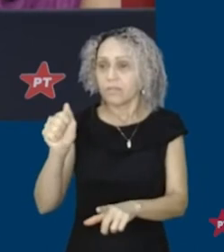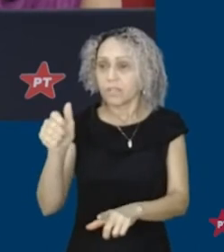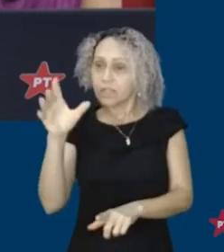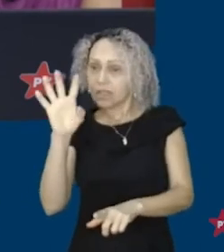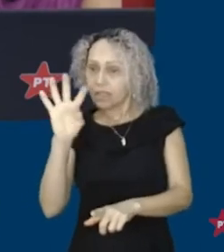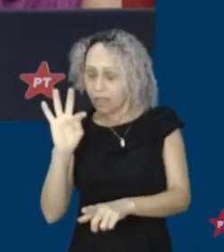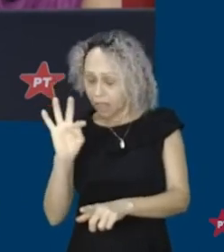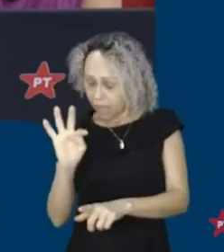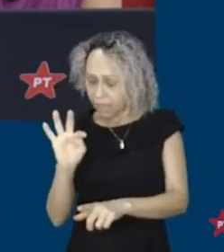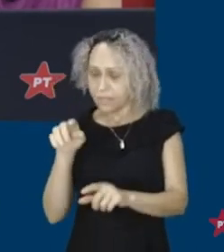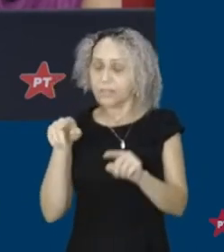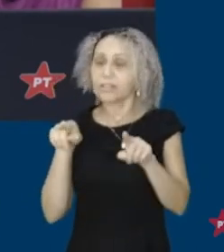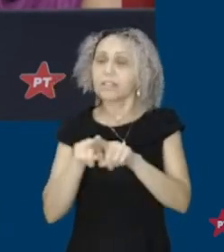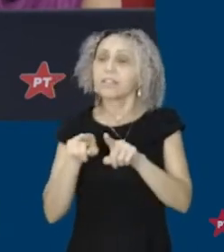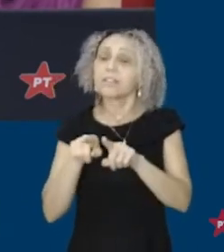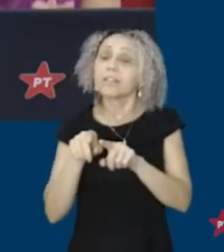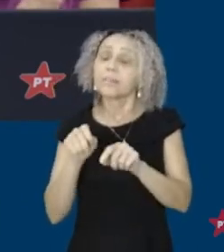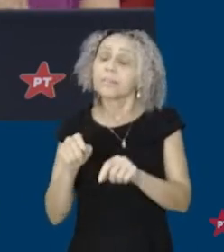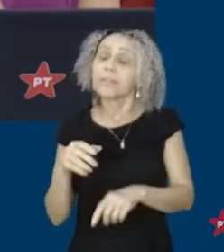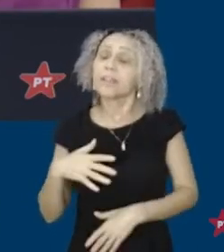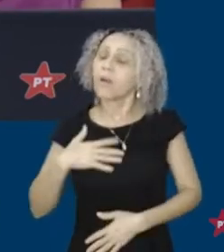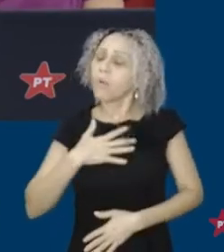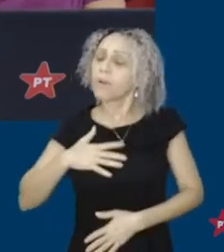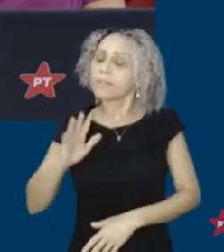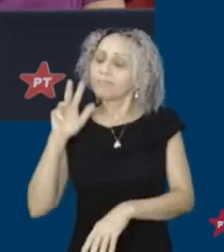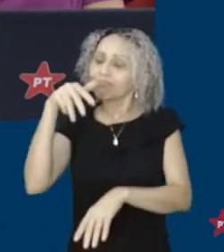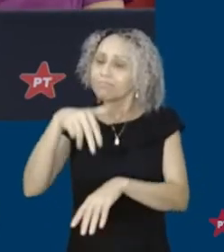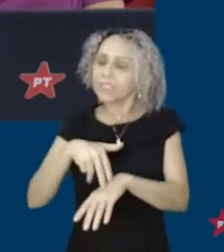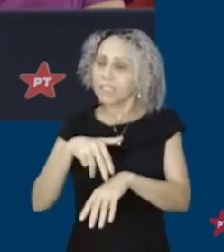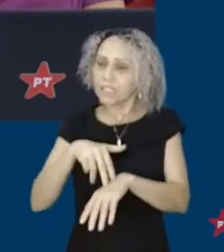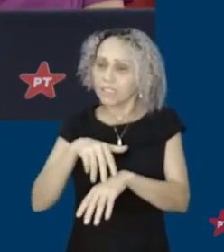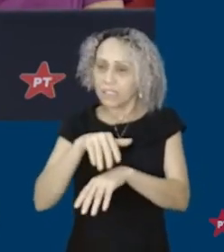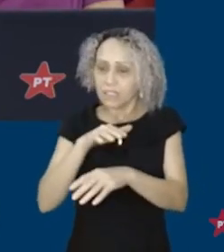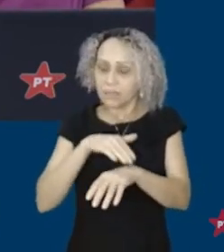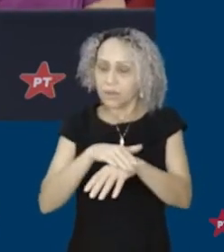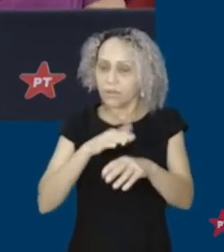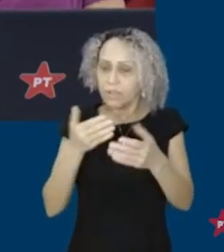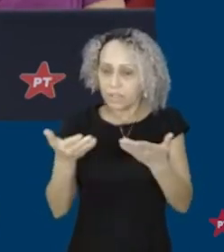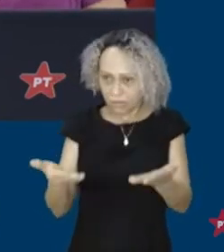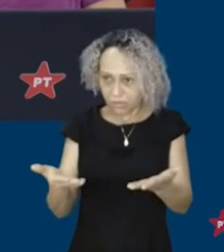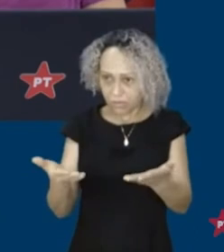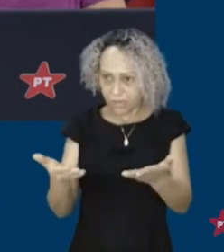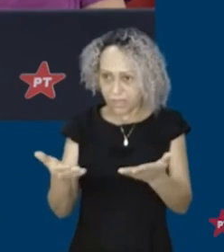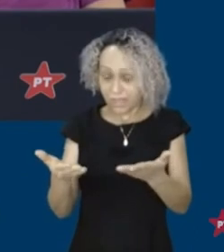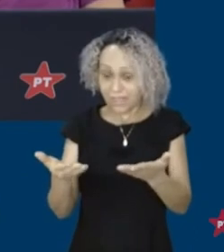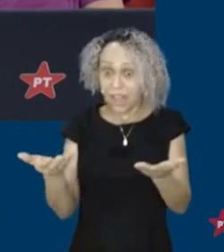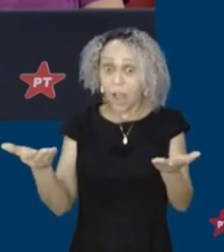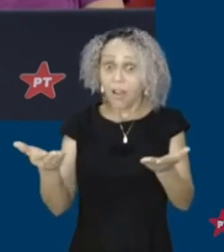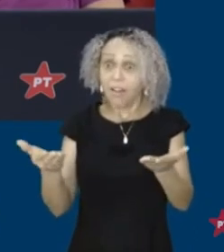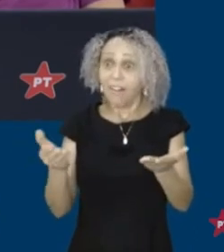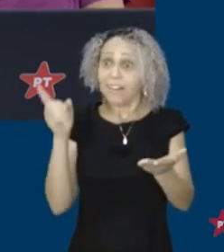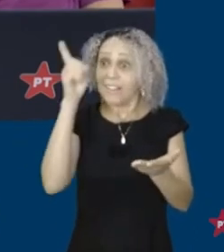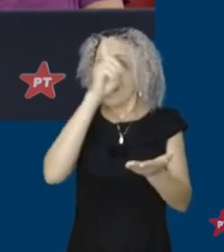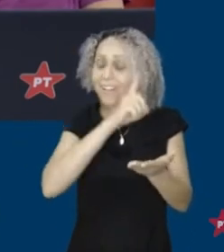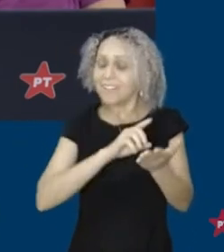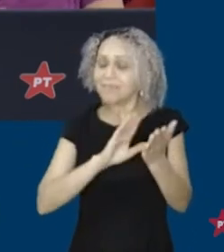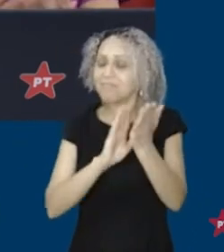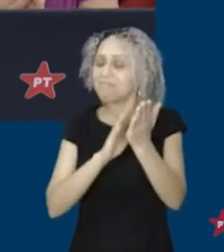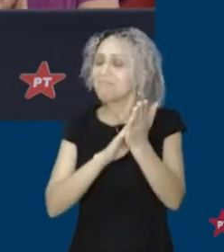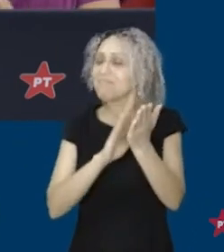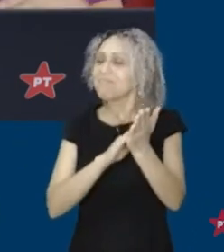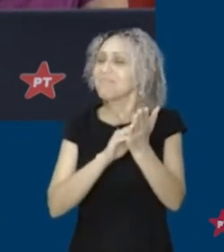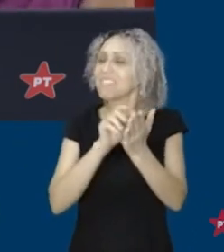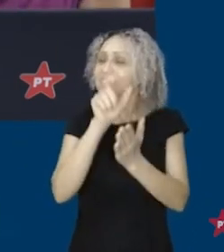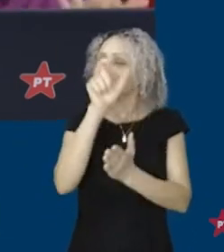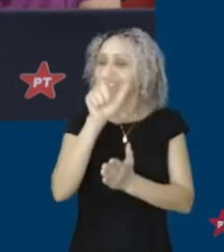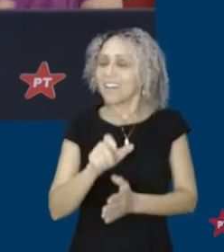vocês nessa manhã do dia 6, aniversário da presidenta Gleise Hoffmann. Olha aí, não sabia. Parabéns pra presidenta, que